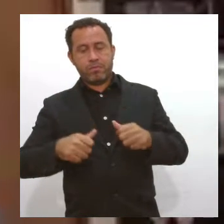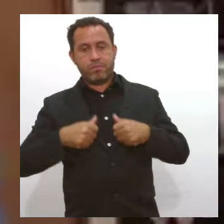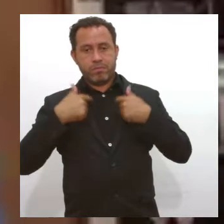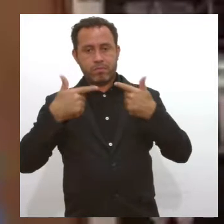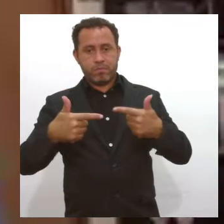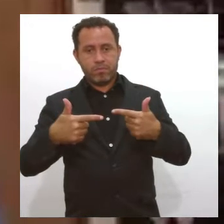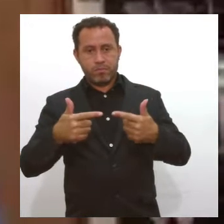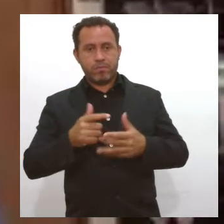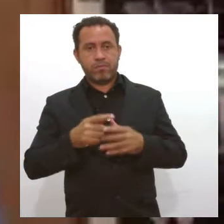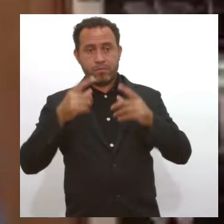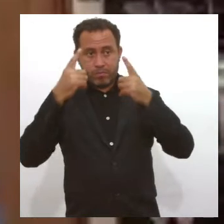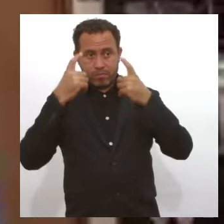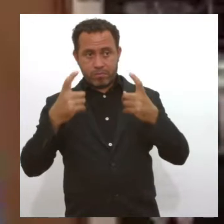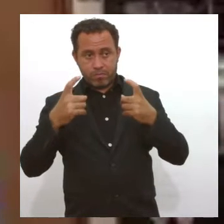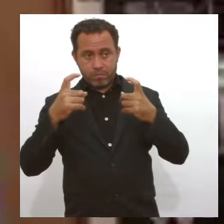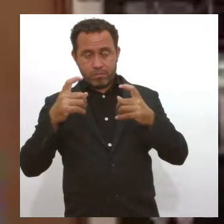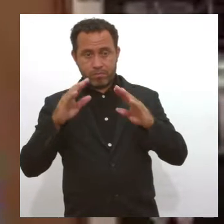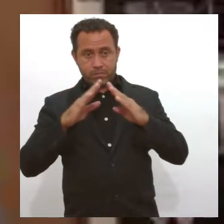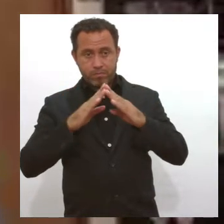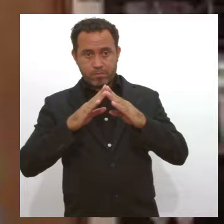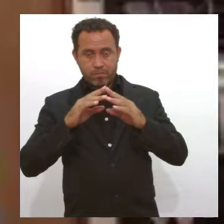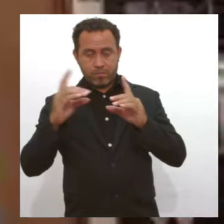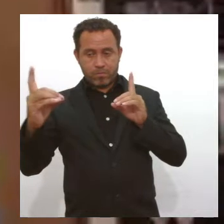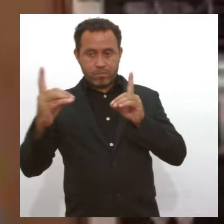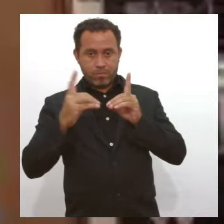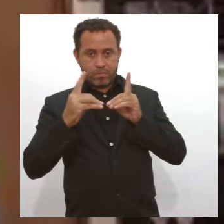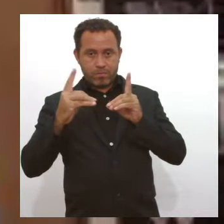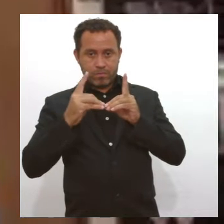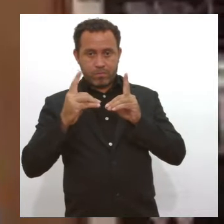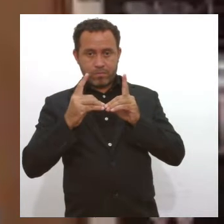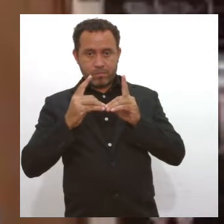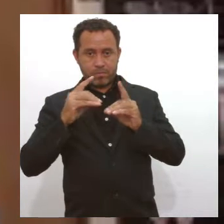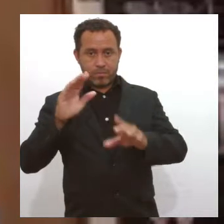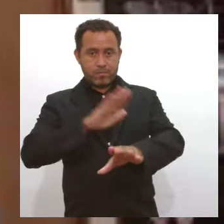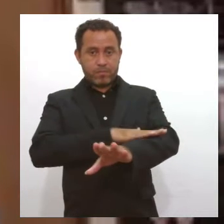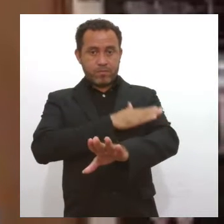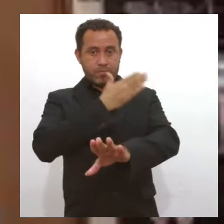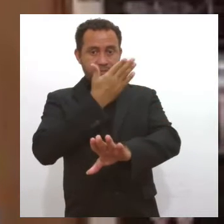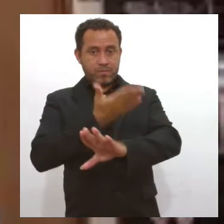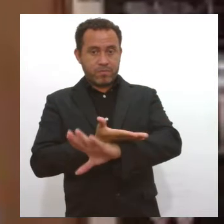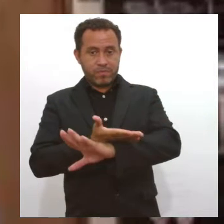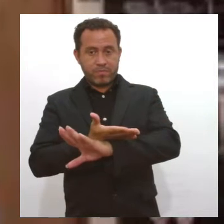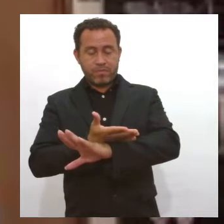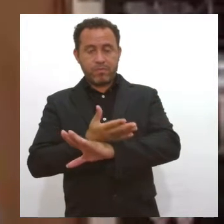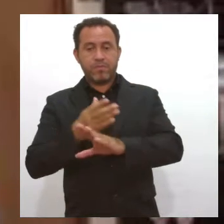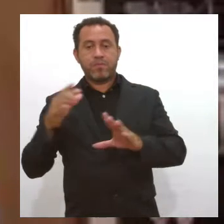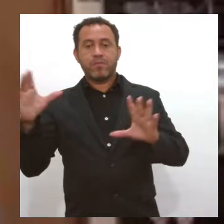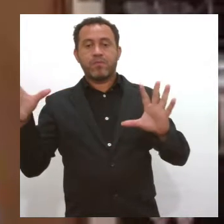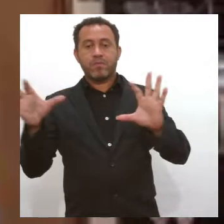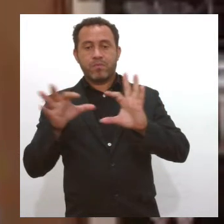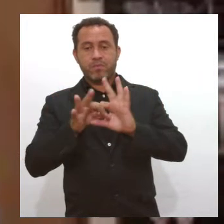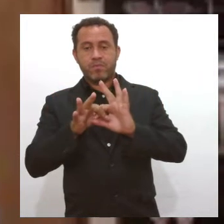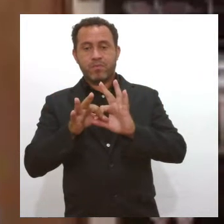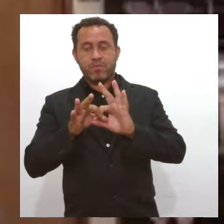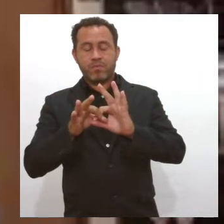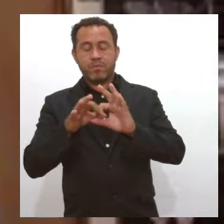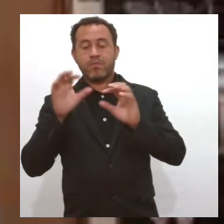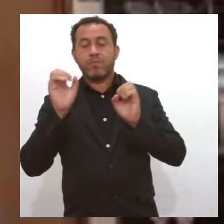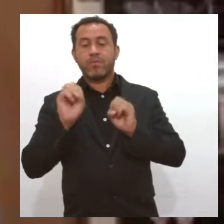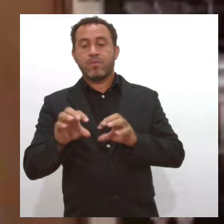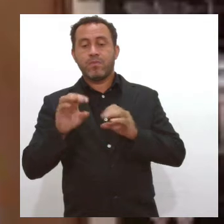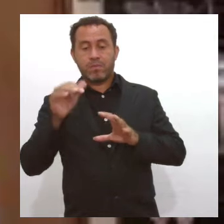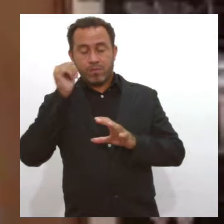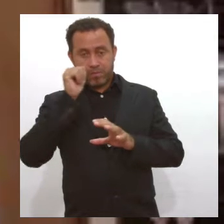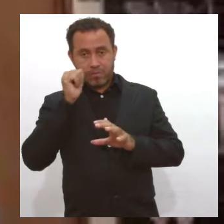doméstica. Quais sejam o atendimento integral e integrado à mulher, a educação permanente